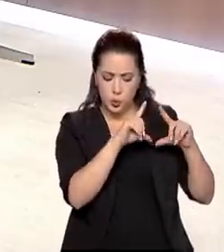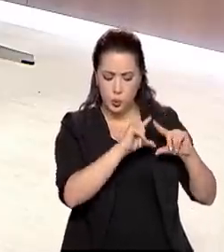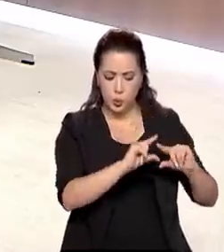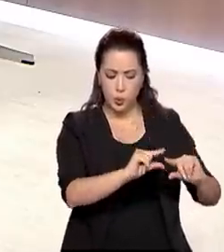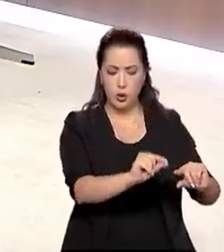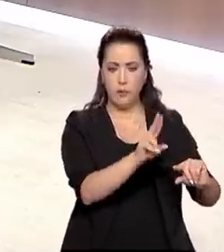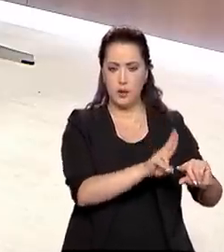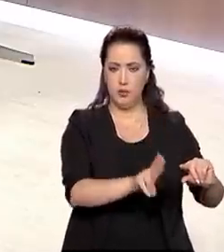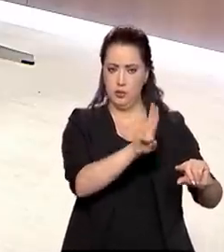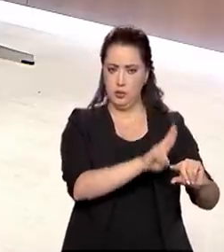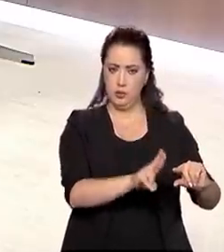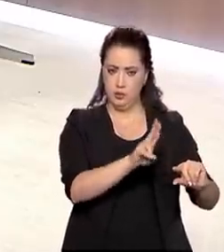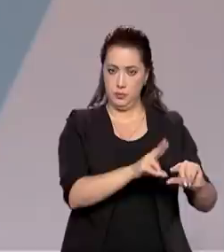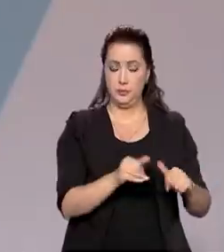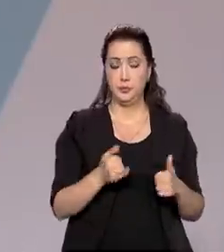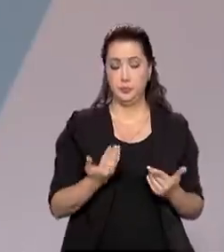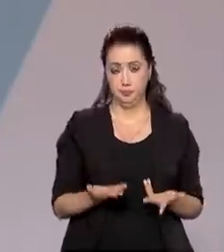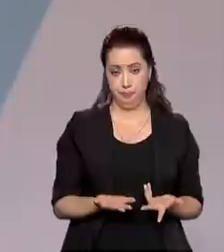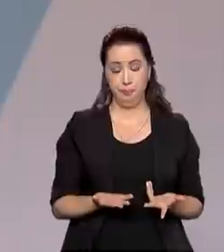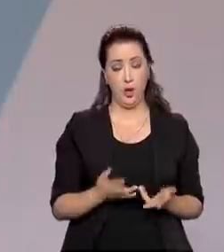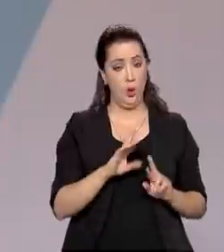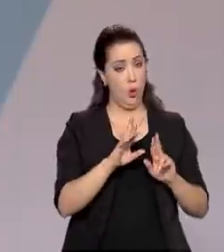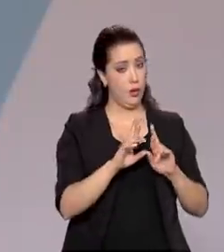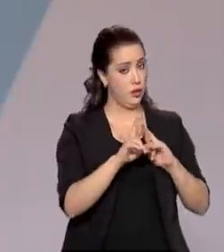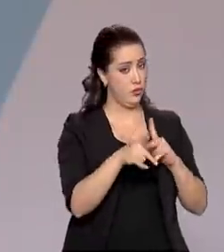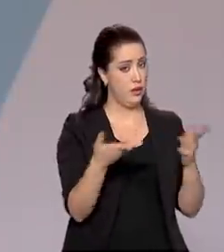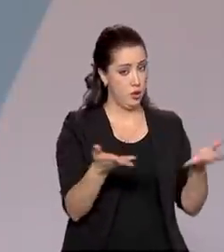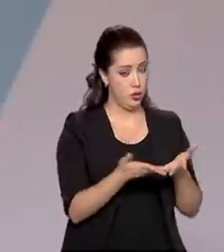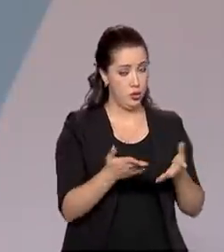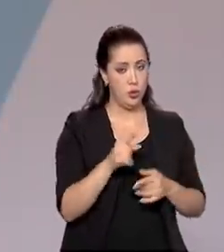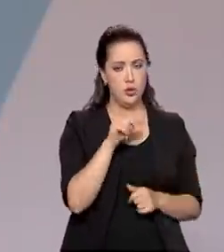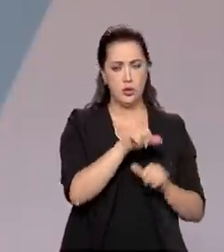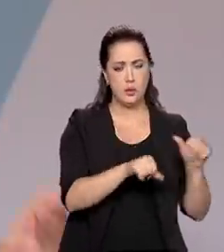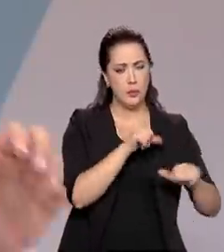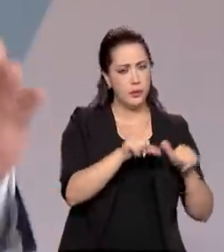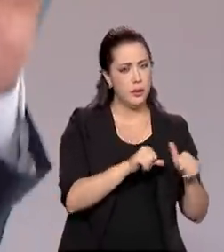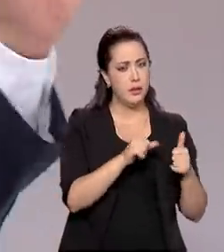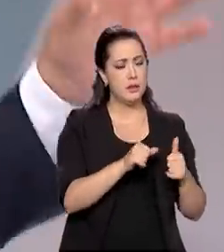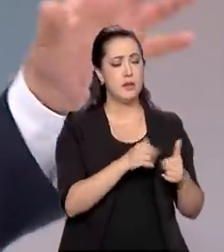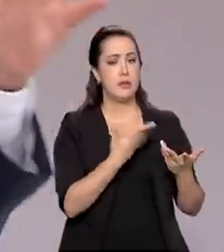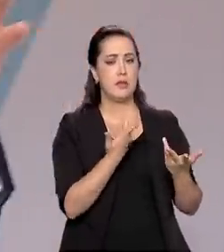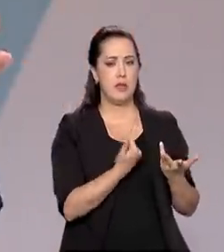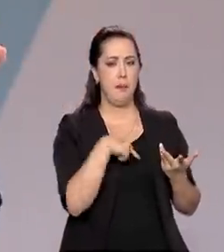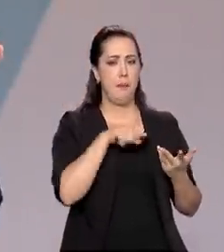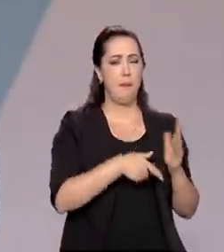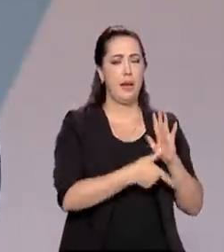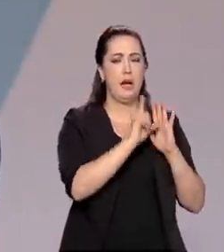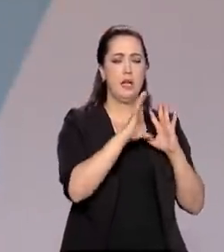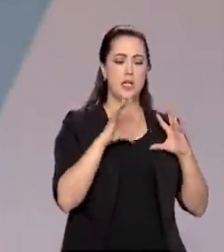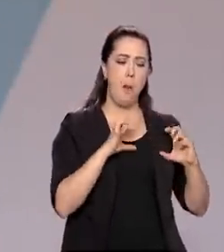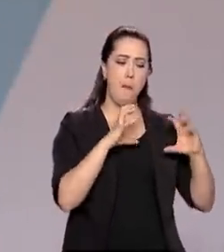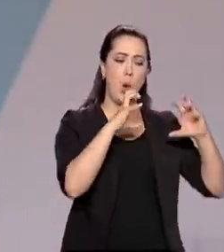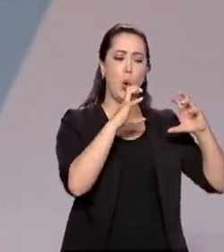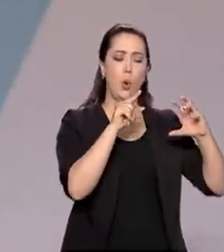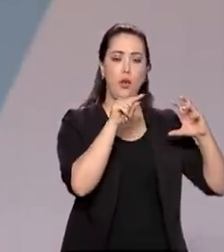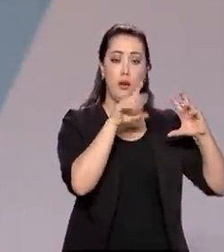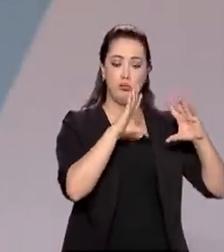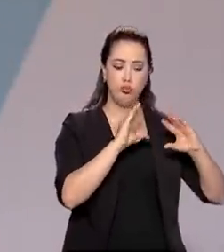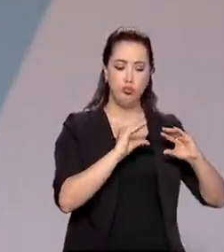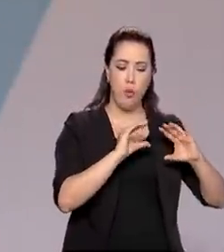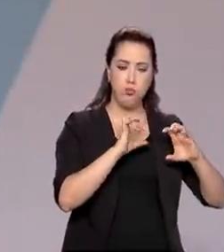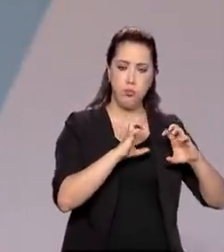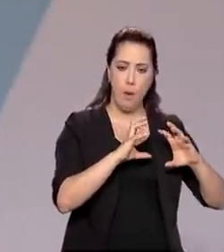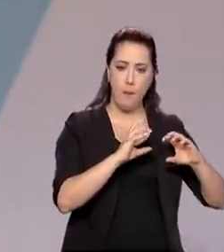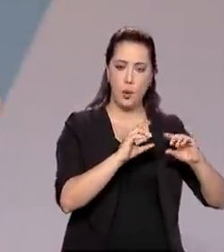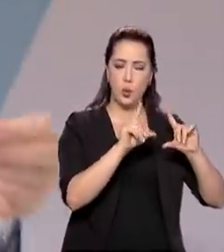ou, pelo menos, não como temos atualmente. E essa transição para uma economia de baixo carbono ocorre no mundo e no Brasil. Aqui no país,